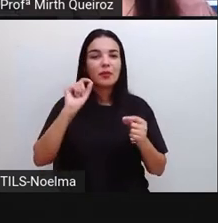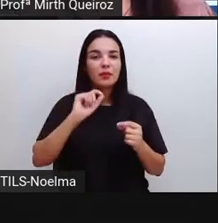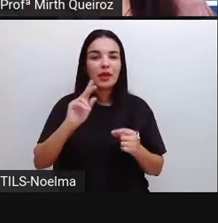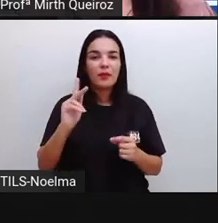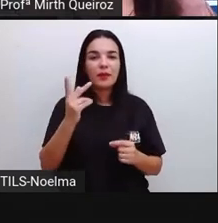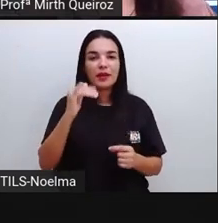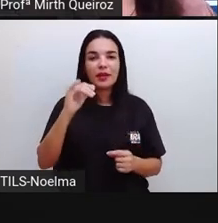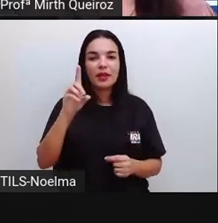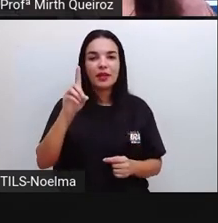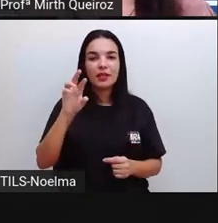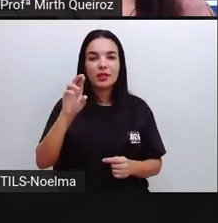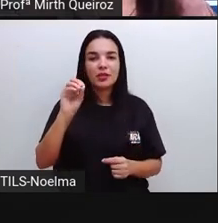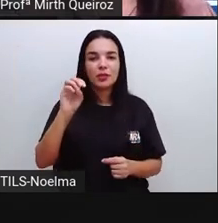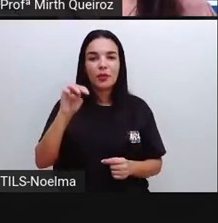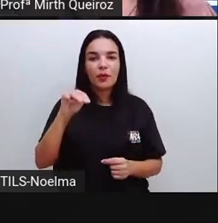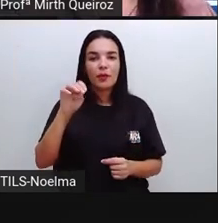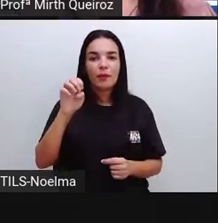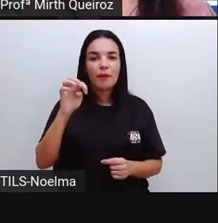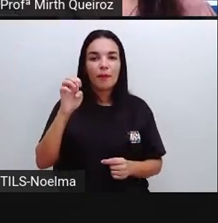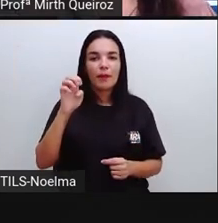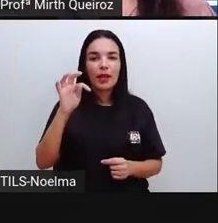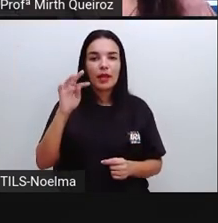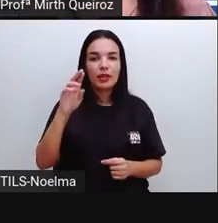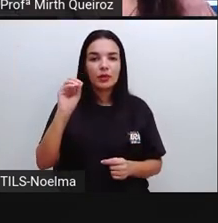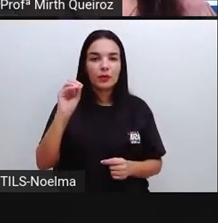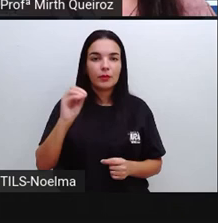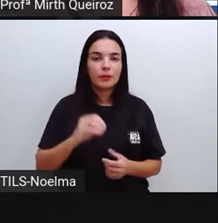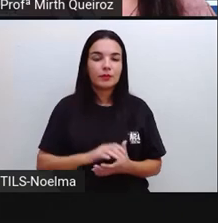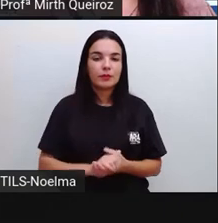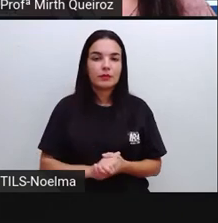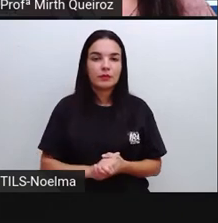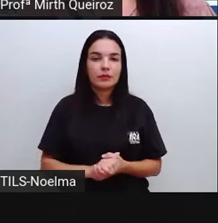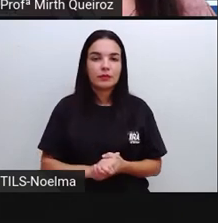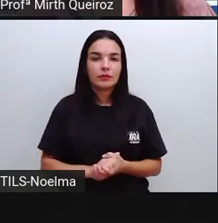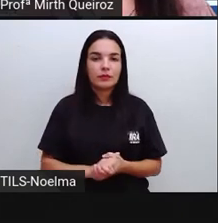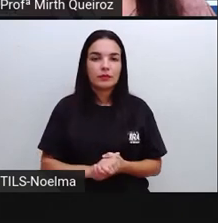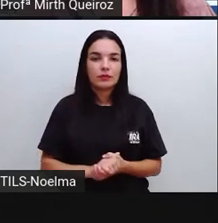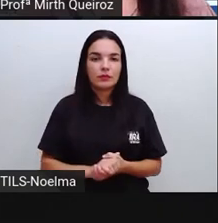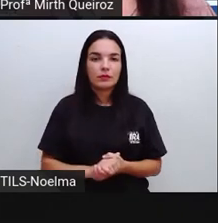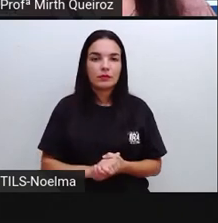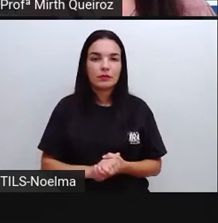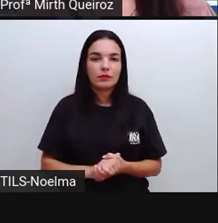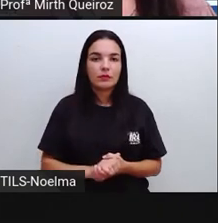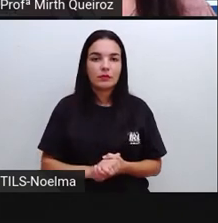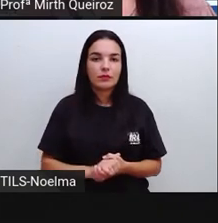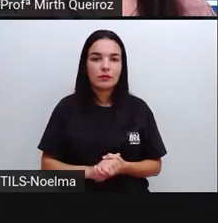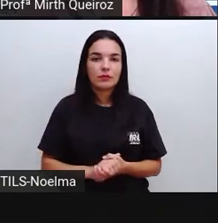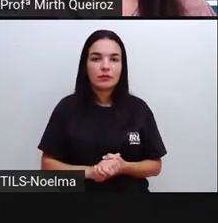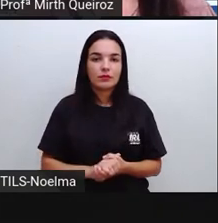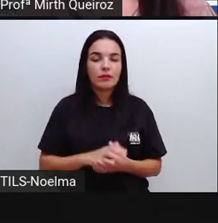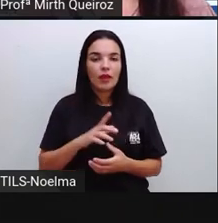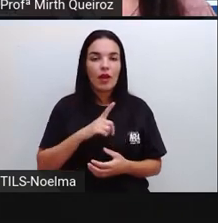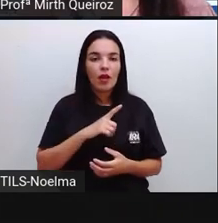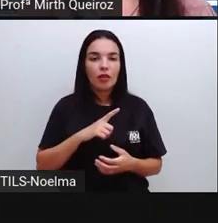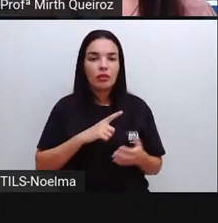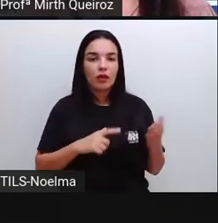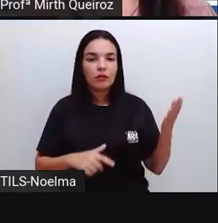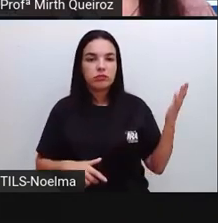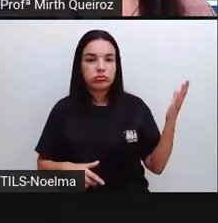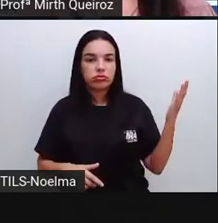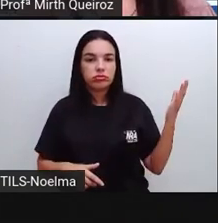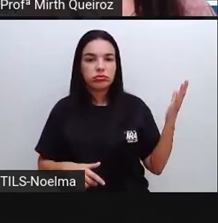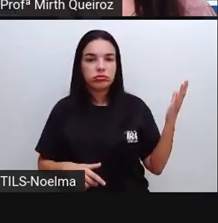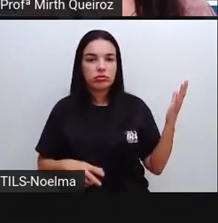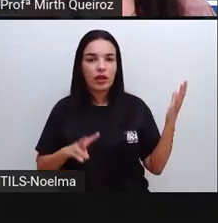o seu hidrômetro. Olha só, nós temos aqui o valor, né? consumido aí de